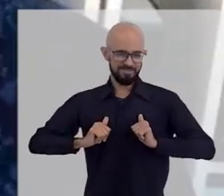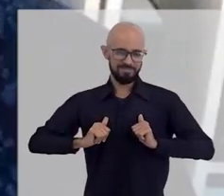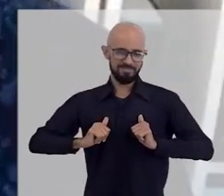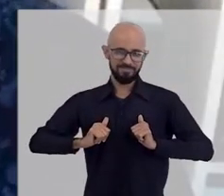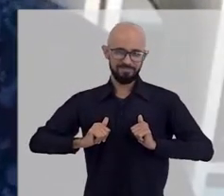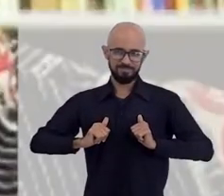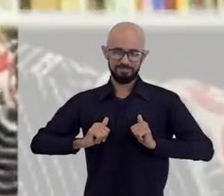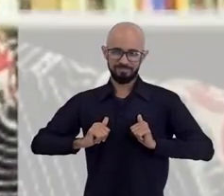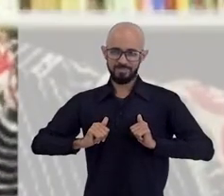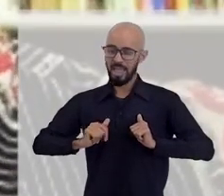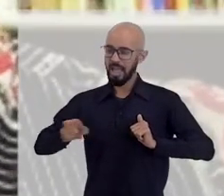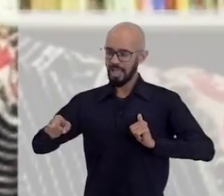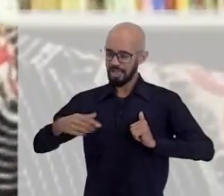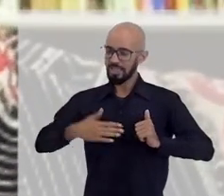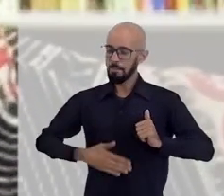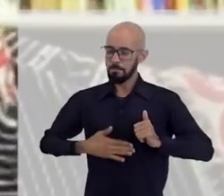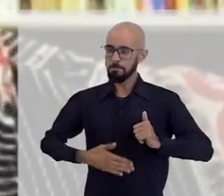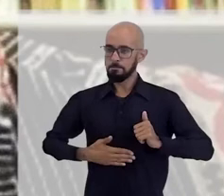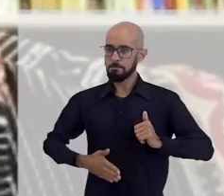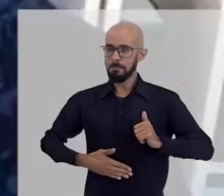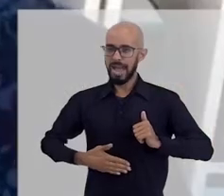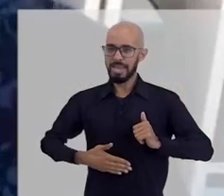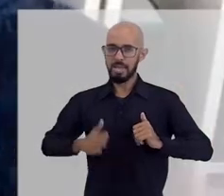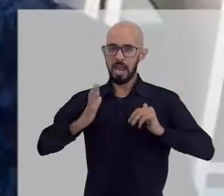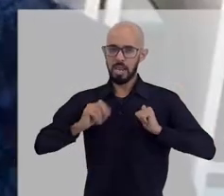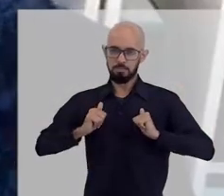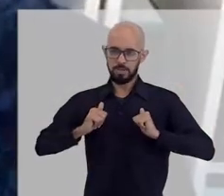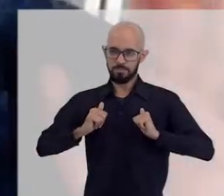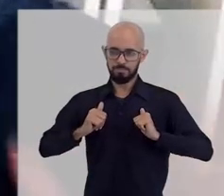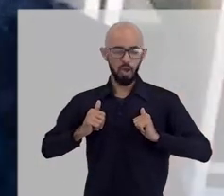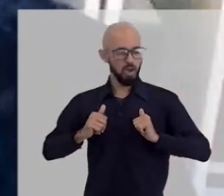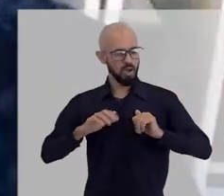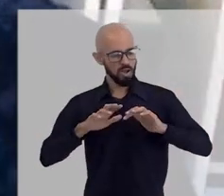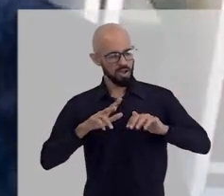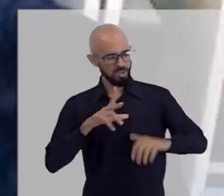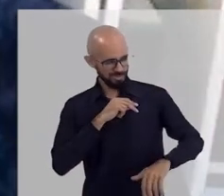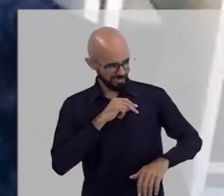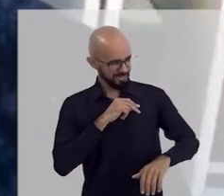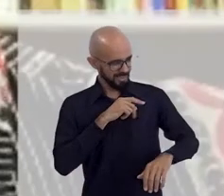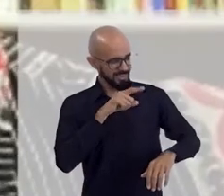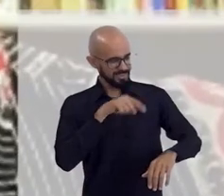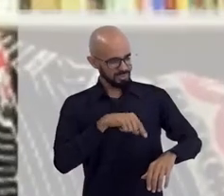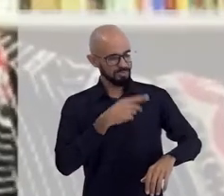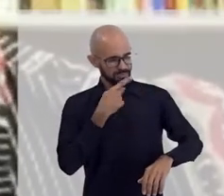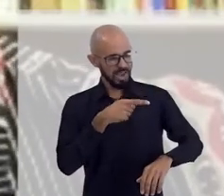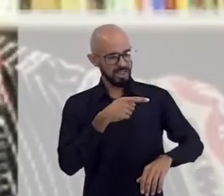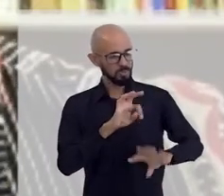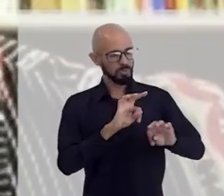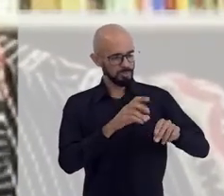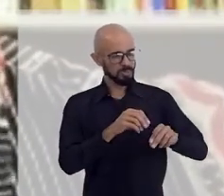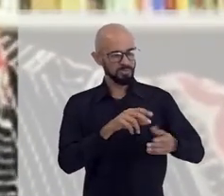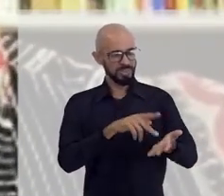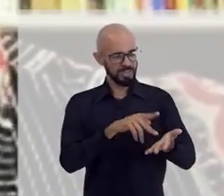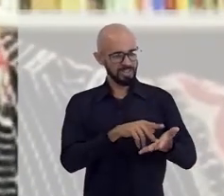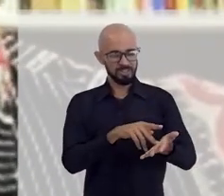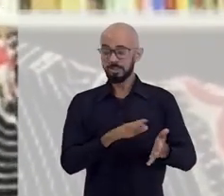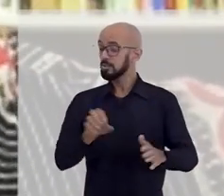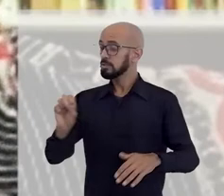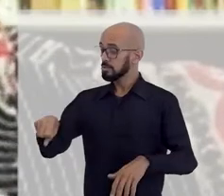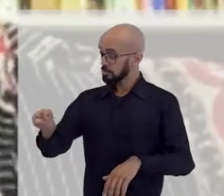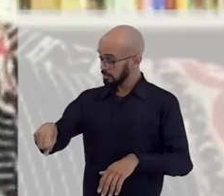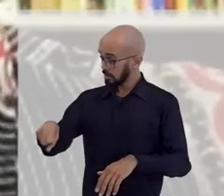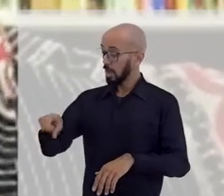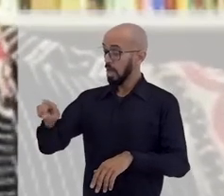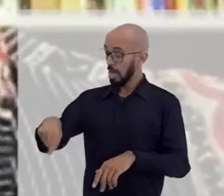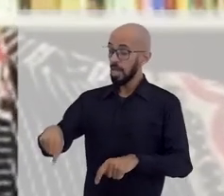Sua irmã tinha a barriga limpa. Isso diz tudo, né? Sobre essa mentalidade. De estudo, de estudo, né? Então, essas frases